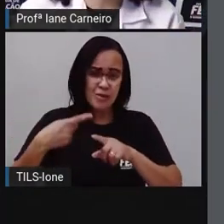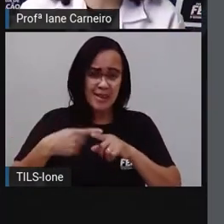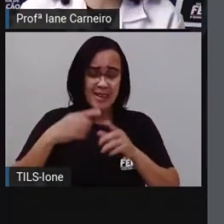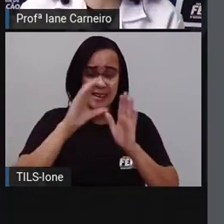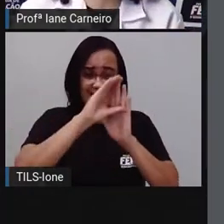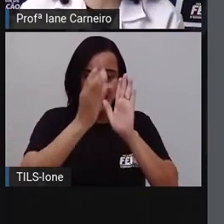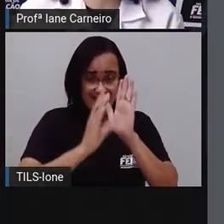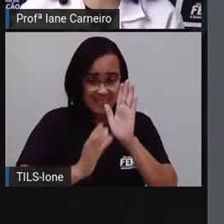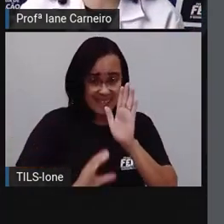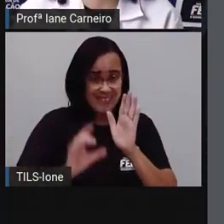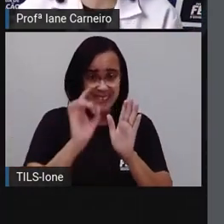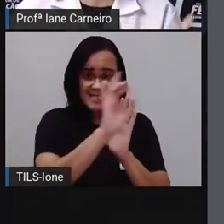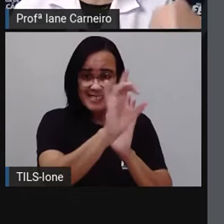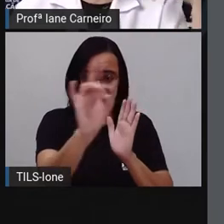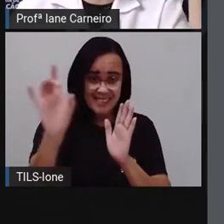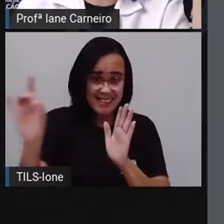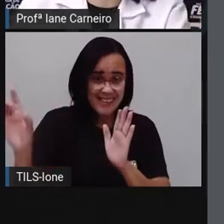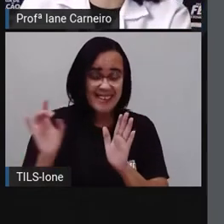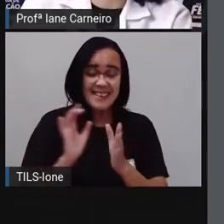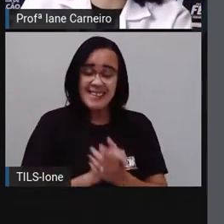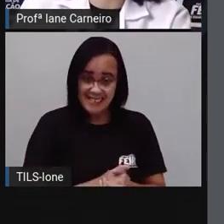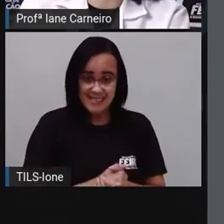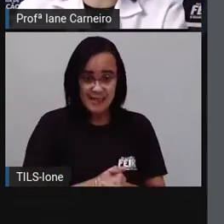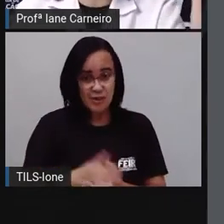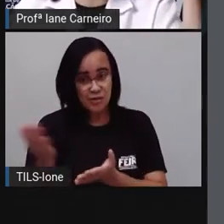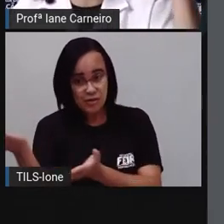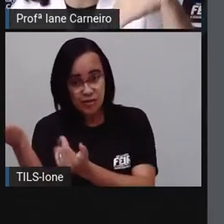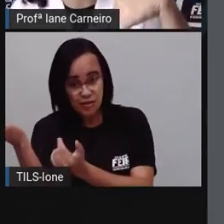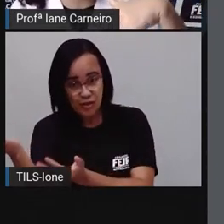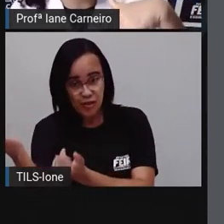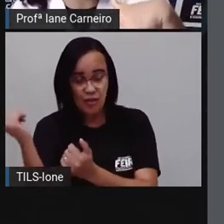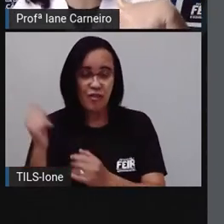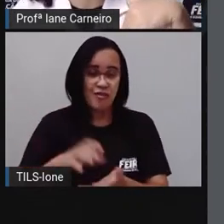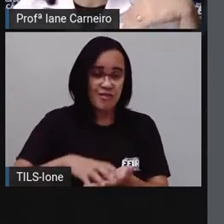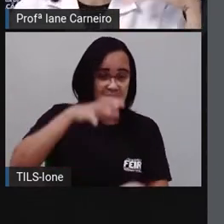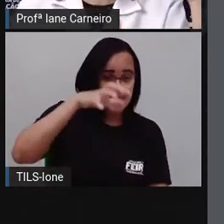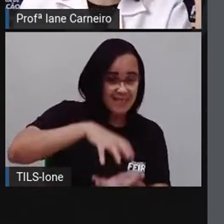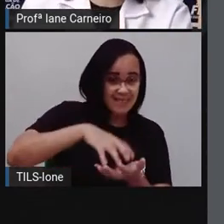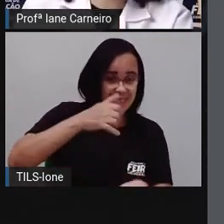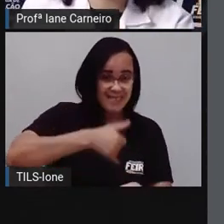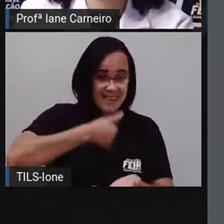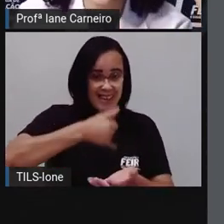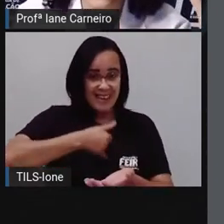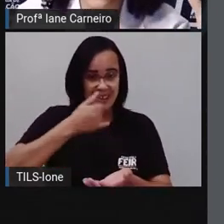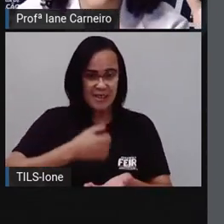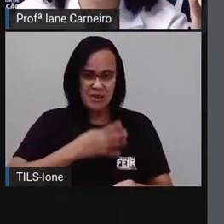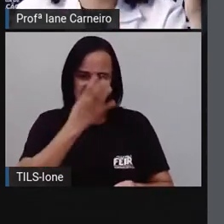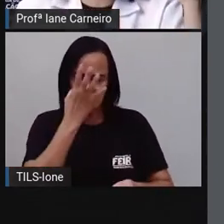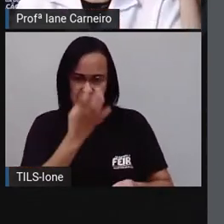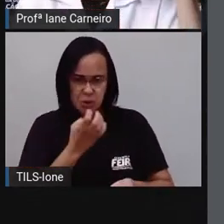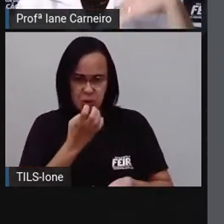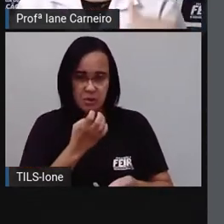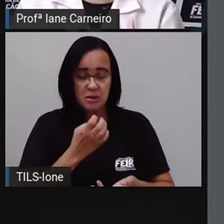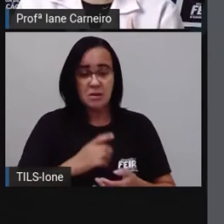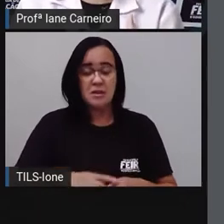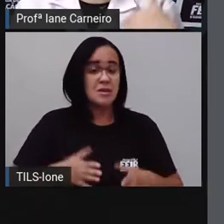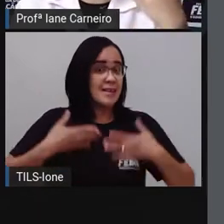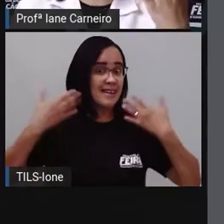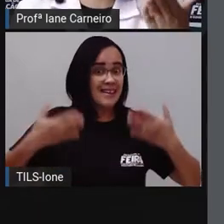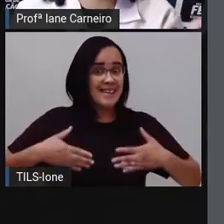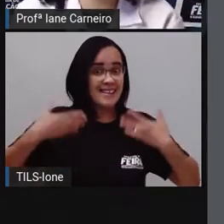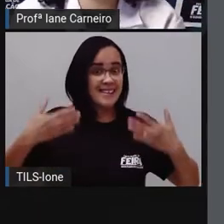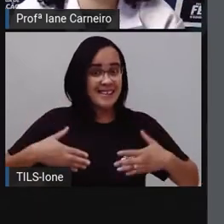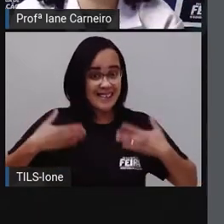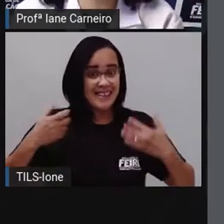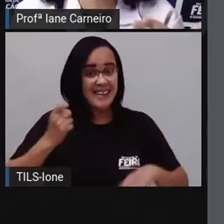dizendo lá na frente do livro. Que um era jovem, o outro era de idade. Um era cisudo, o outro era alegre,